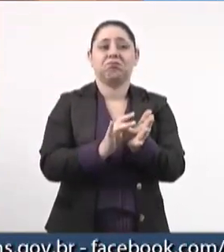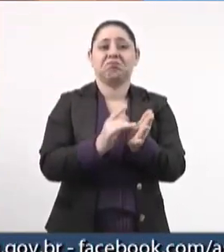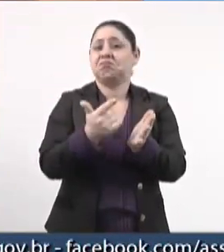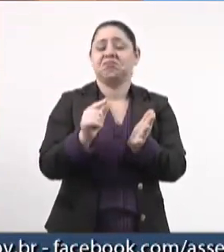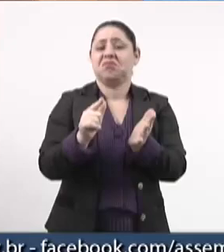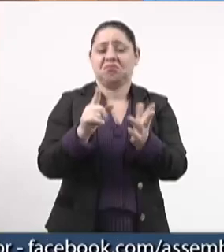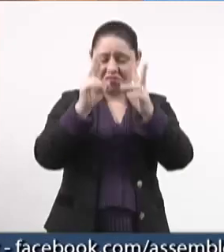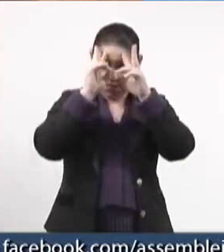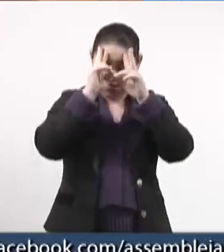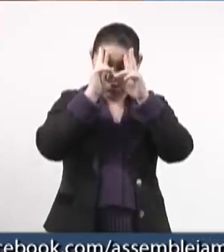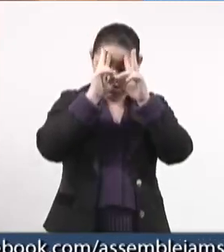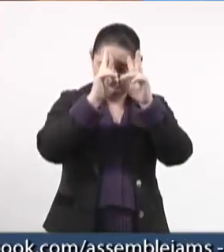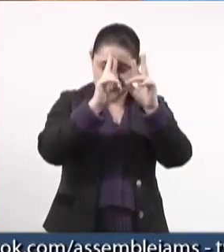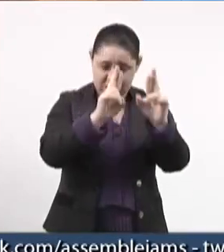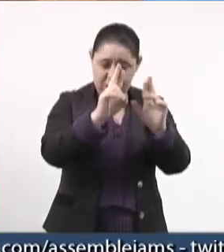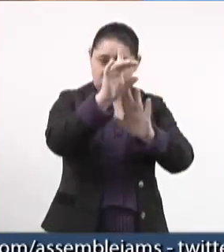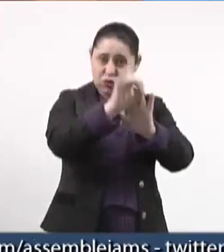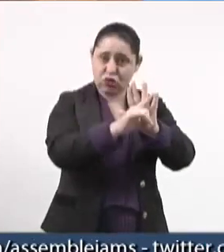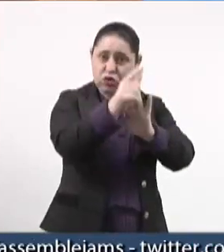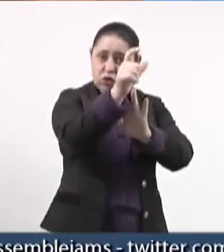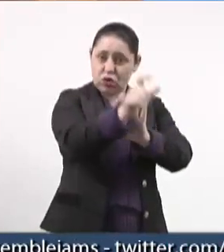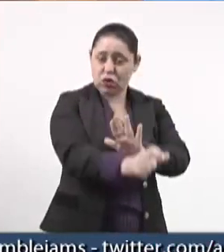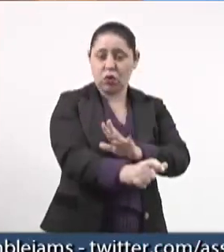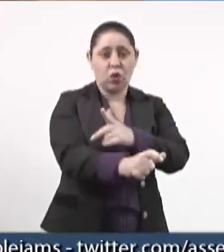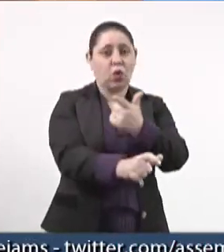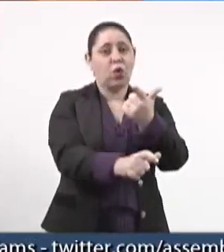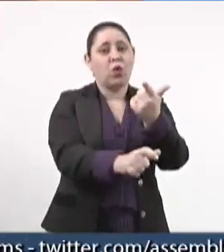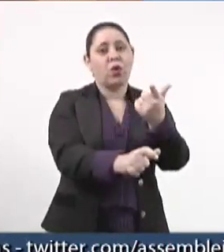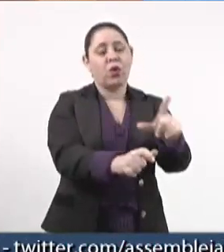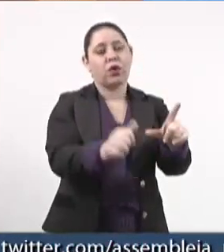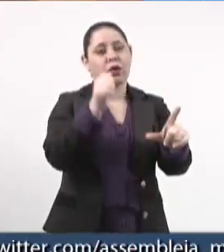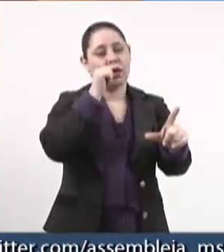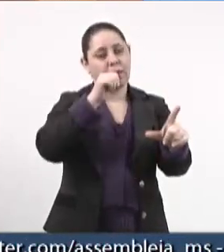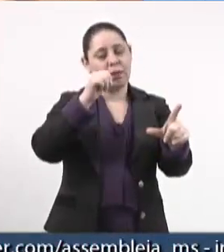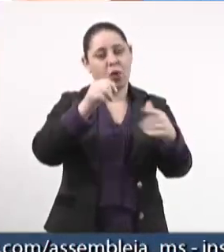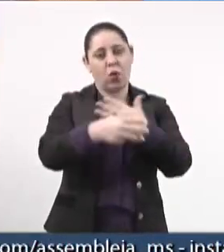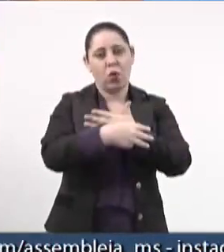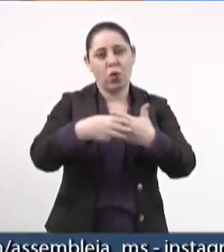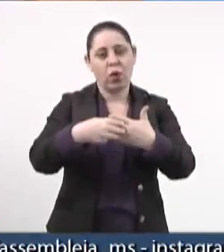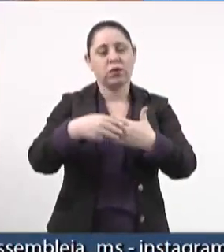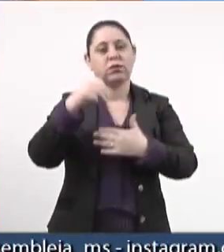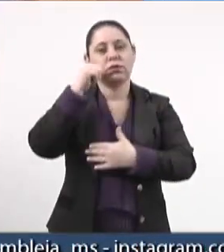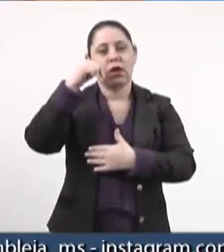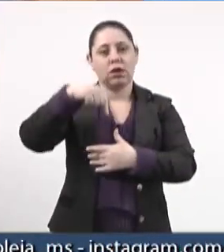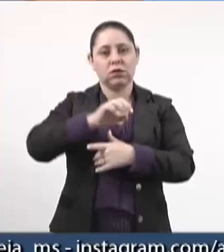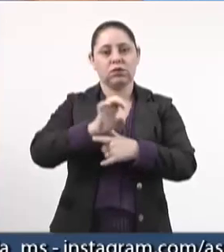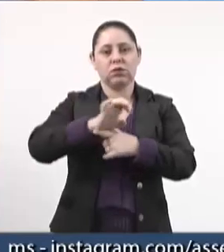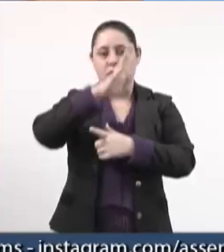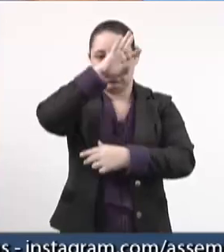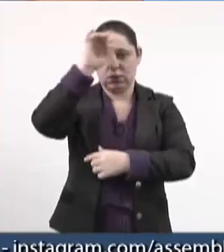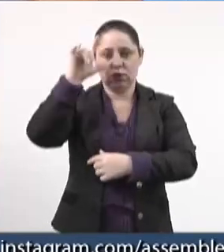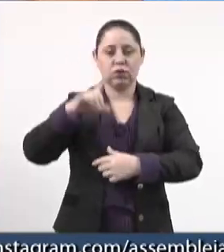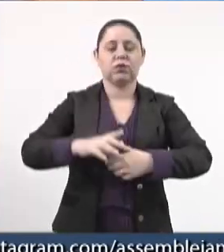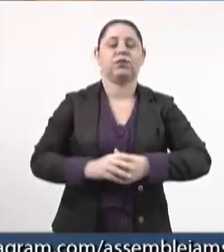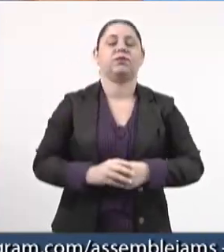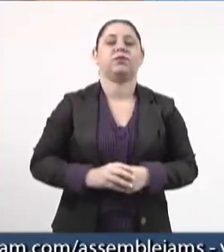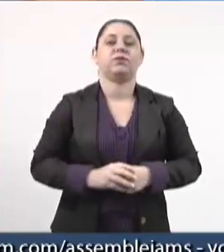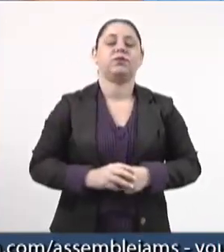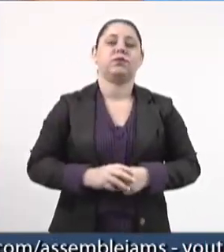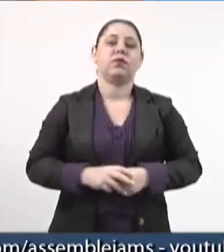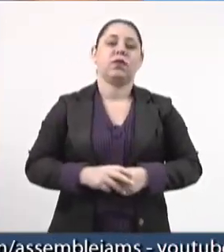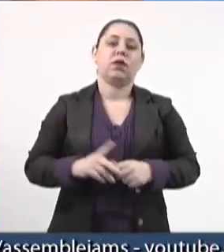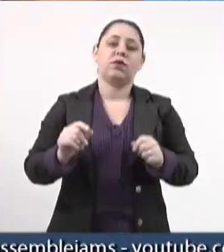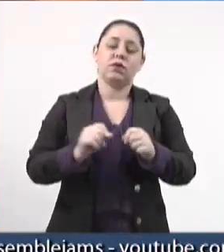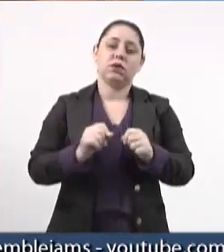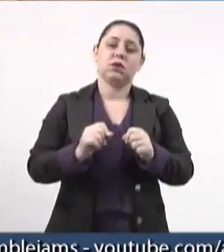respeitam os direitos e a integridade física e moral das mulheres aqui no Mato Grosso do Sul. Então, nós